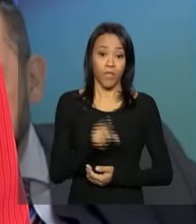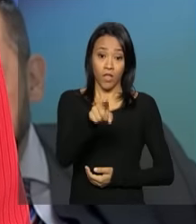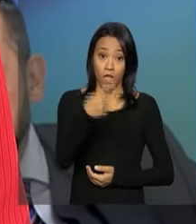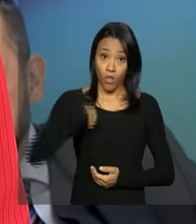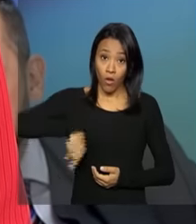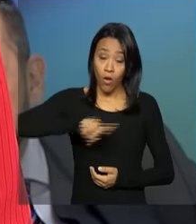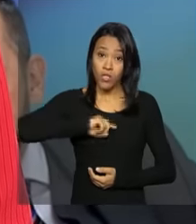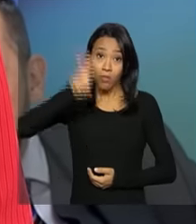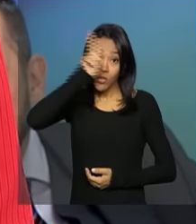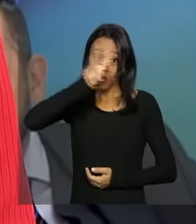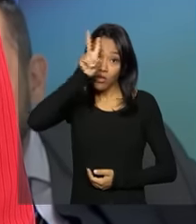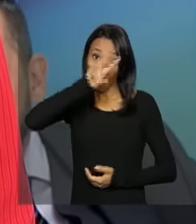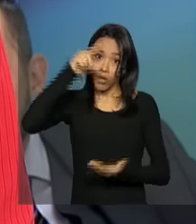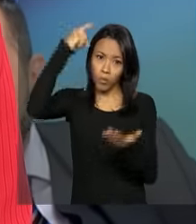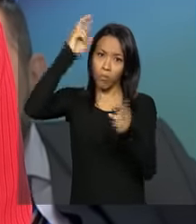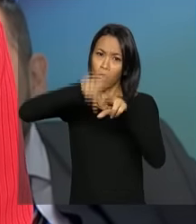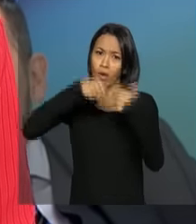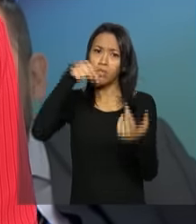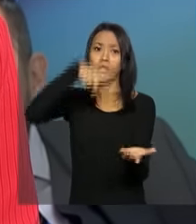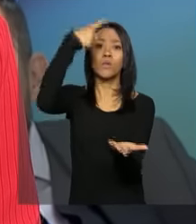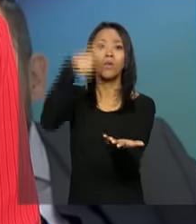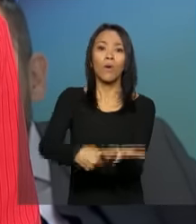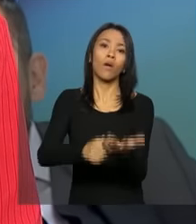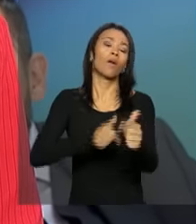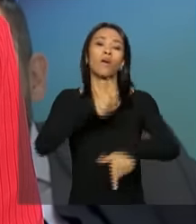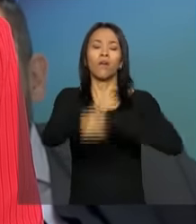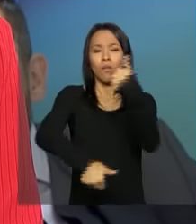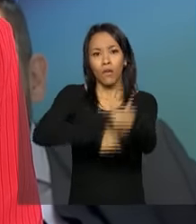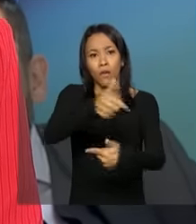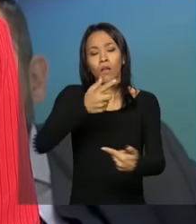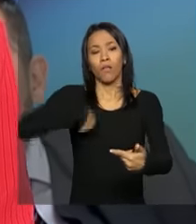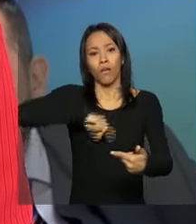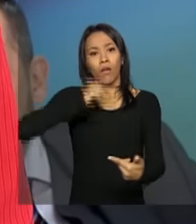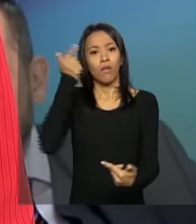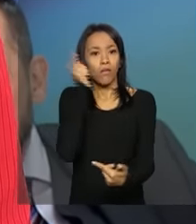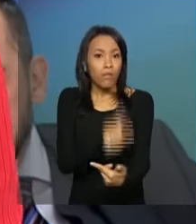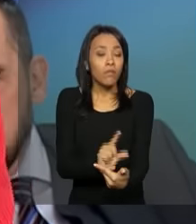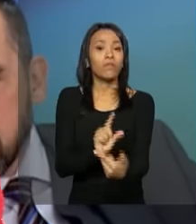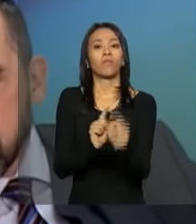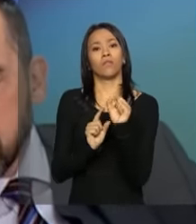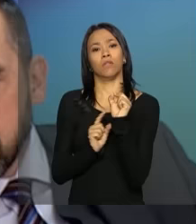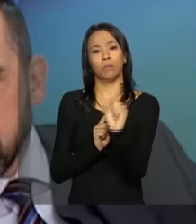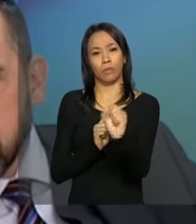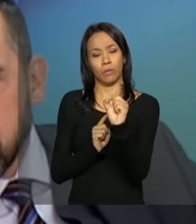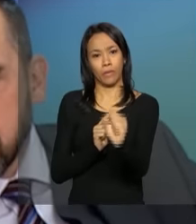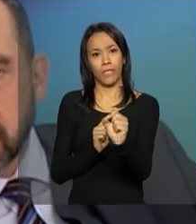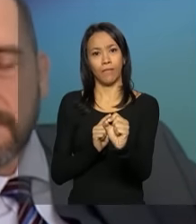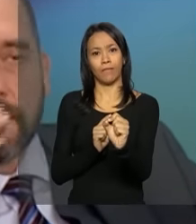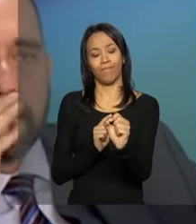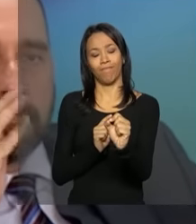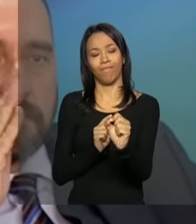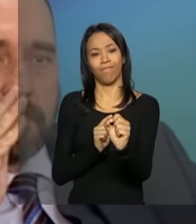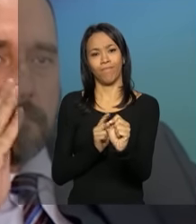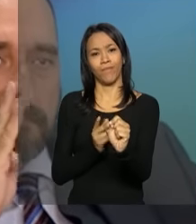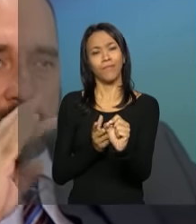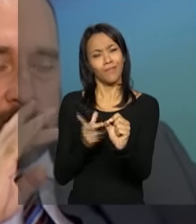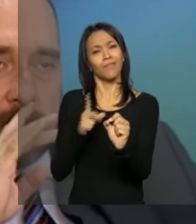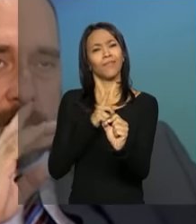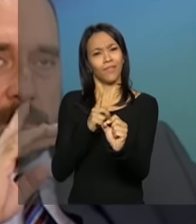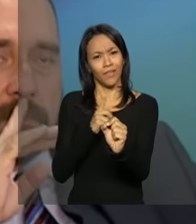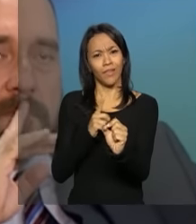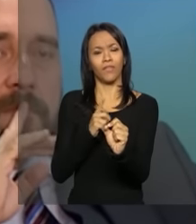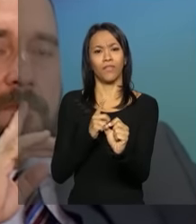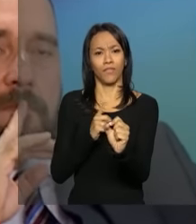história com este acordo. Nós conseguimos estabelecer uma convergência, porque houve,